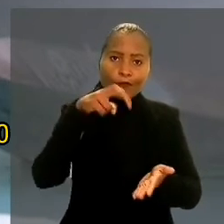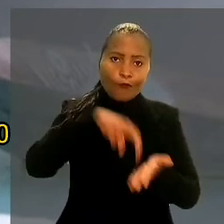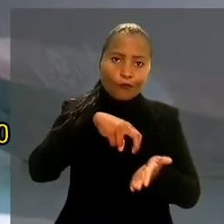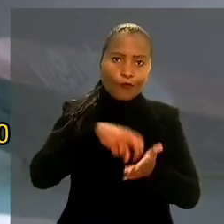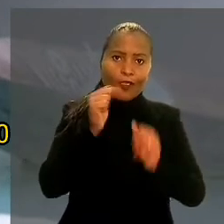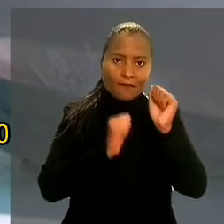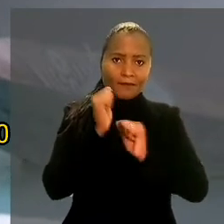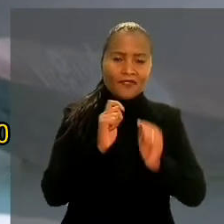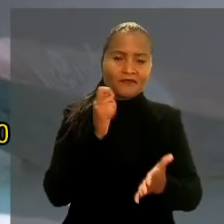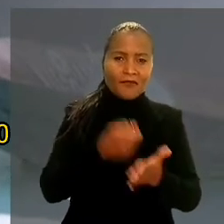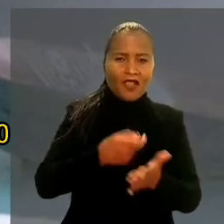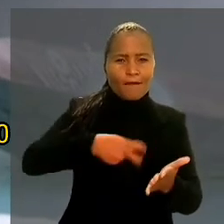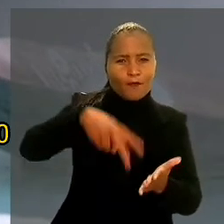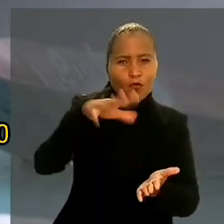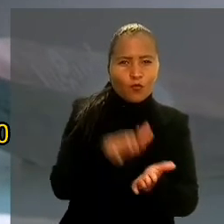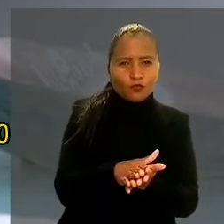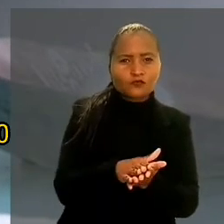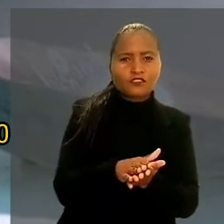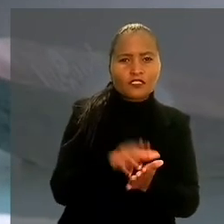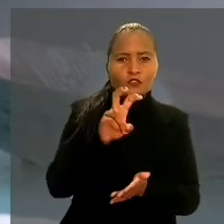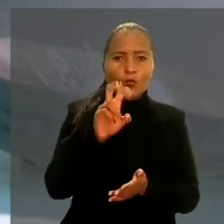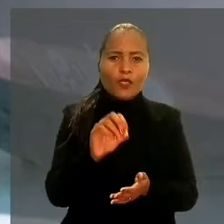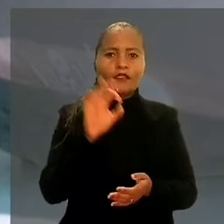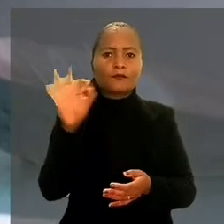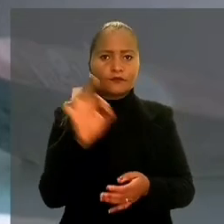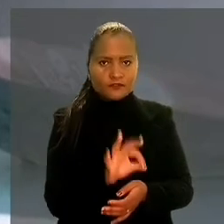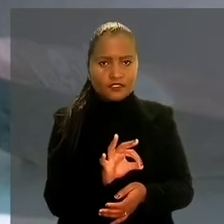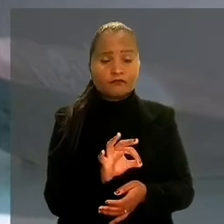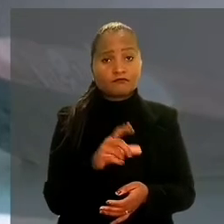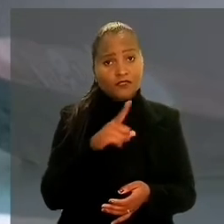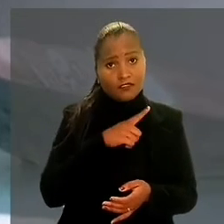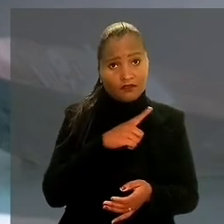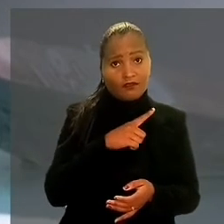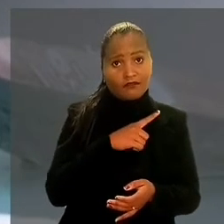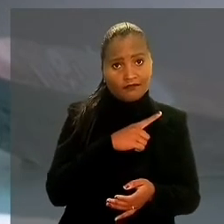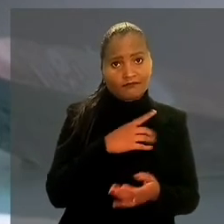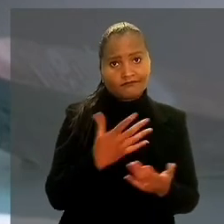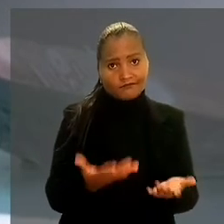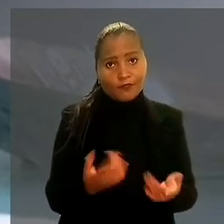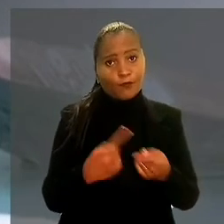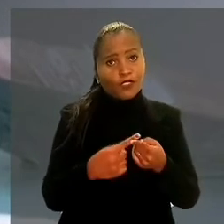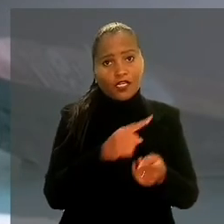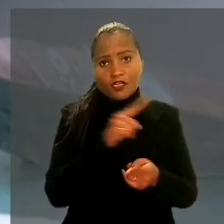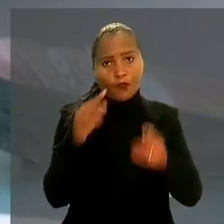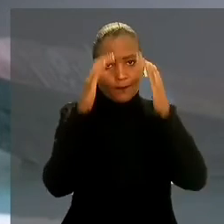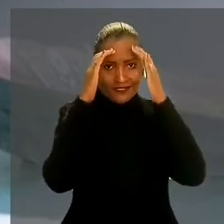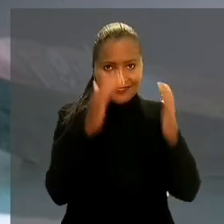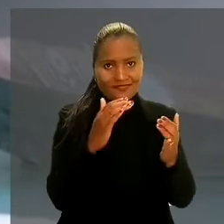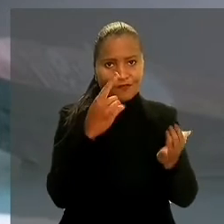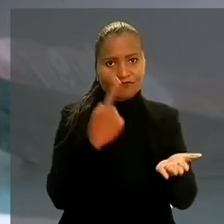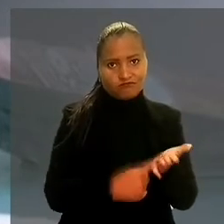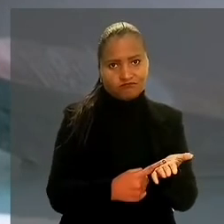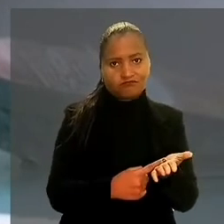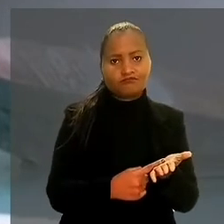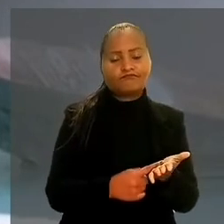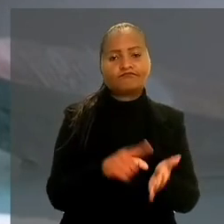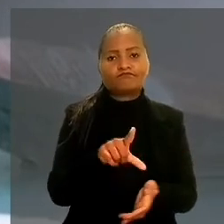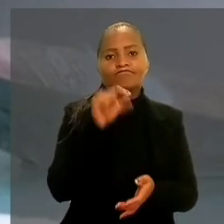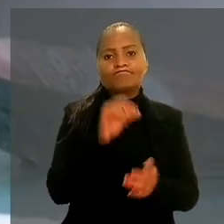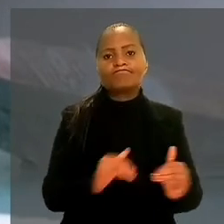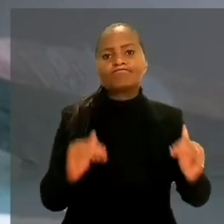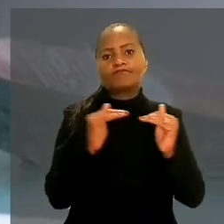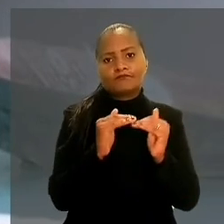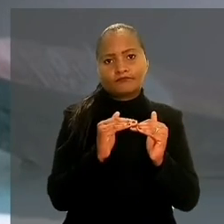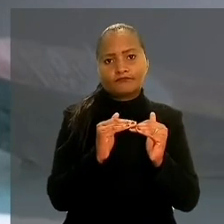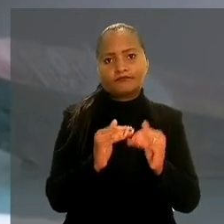colegiado condenou a empresa ao pagamento da multa de 50% prevista na cláusula penal por descumprimento do acordo. A